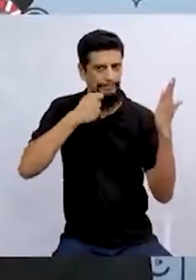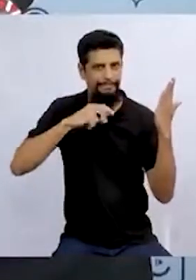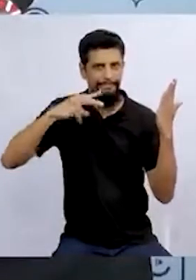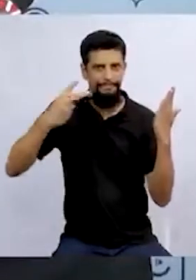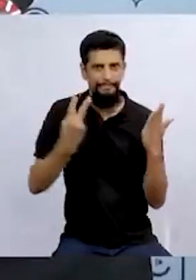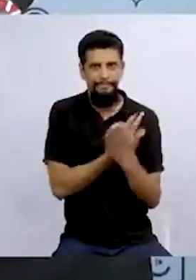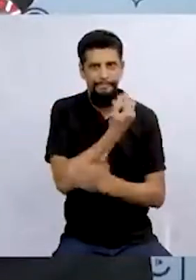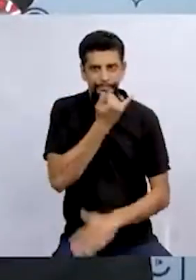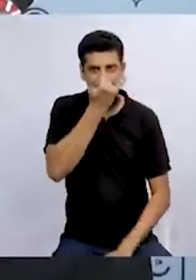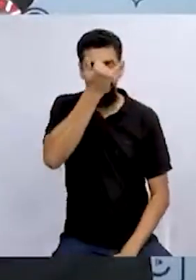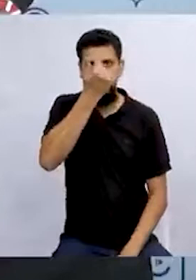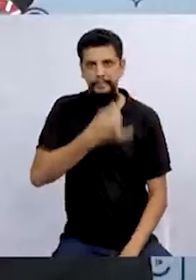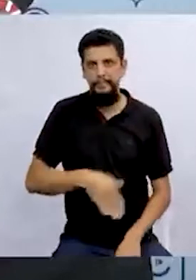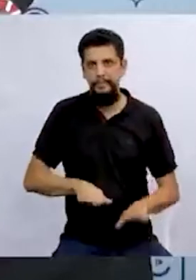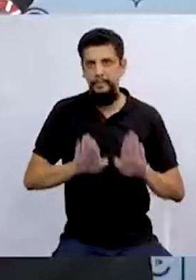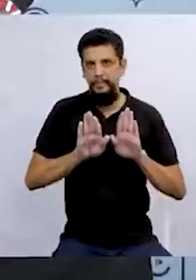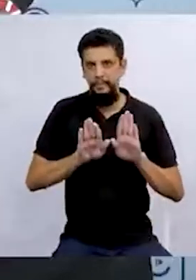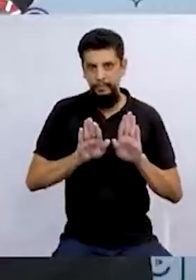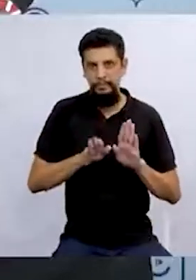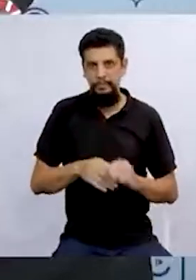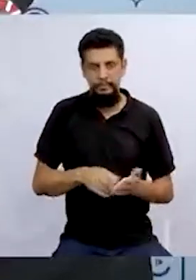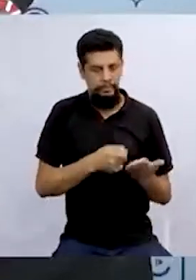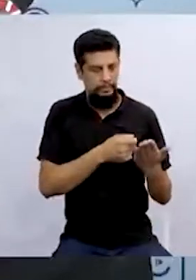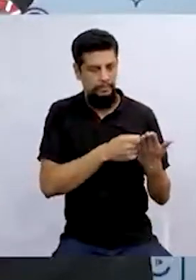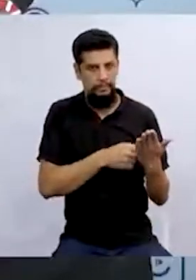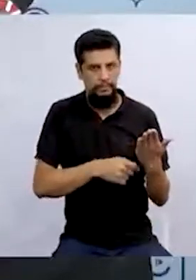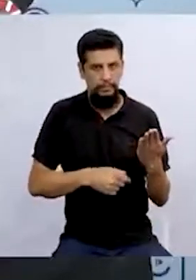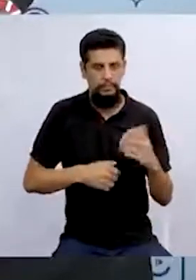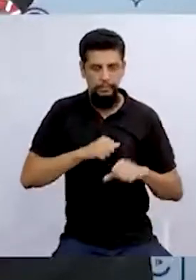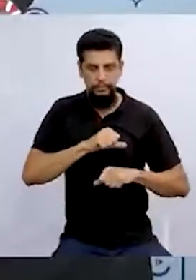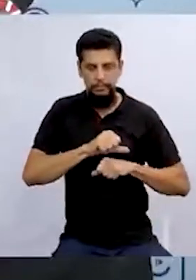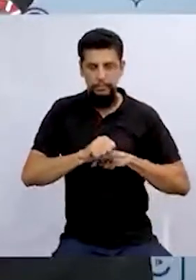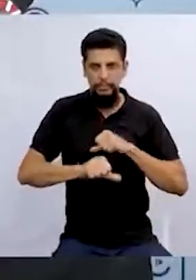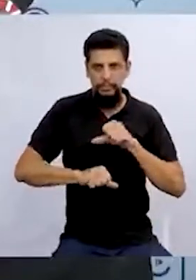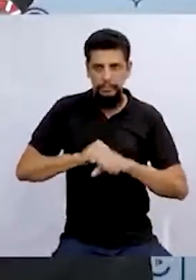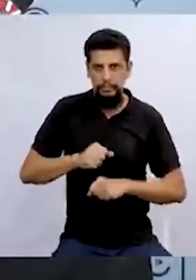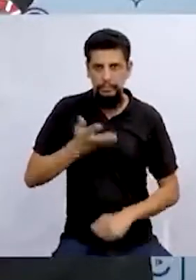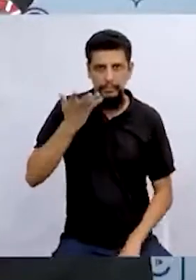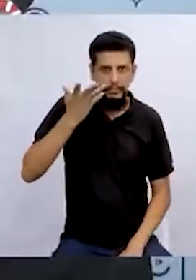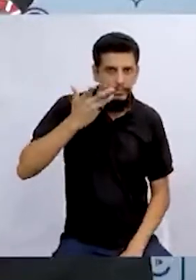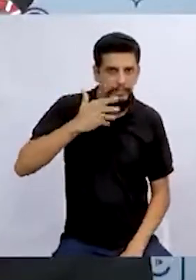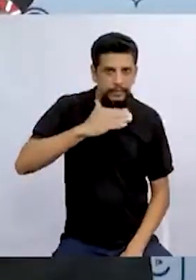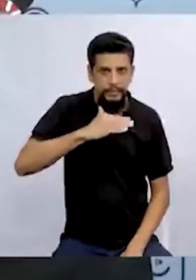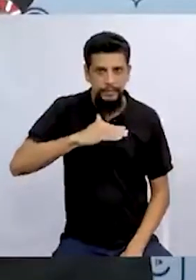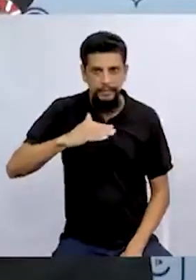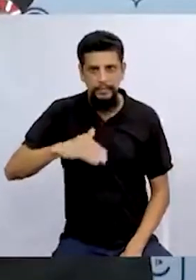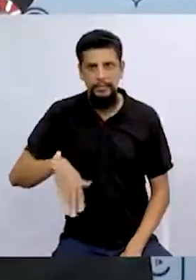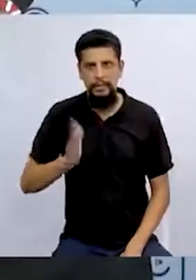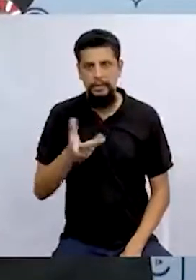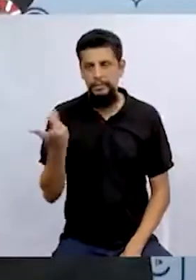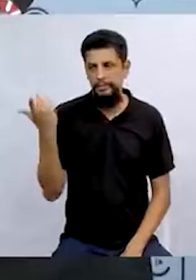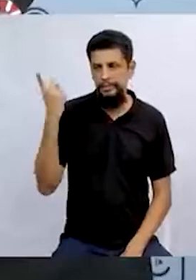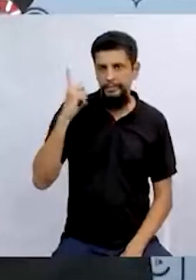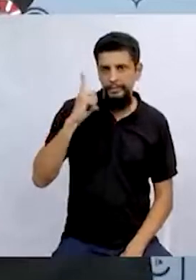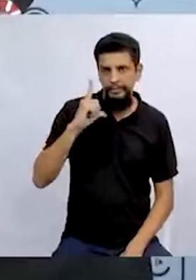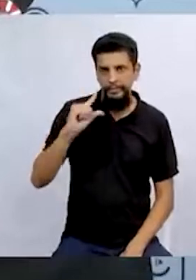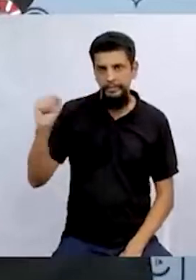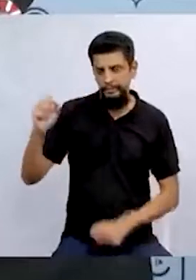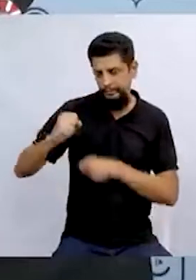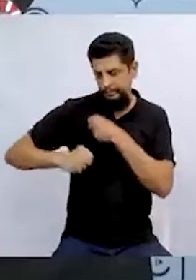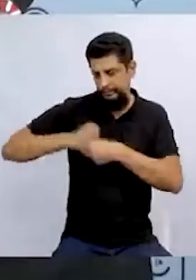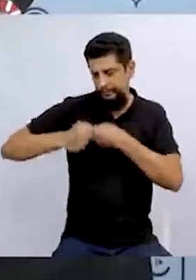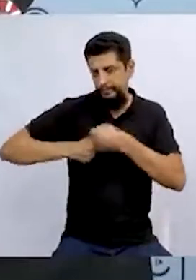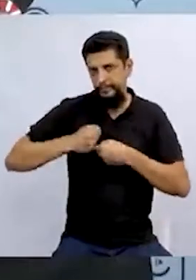batom. Antes mesmo de ela se restaurar, as crianças já tinham saído